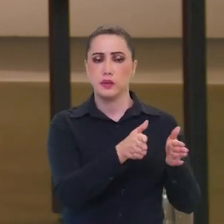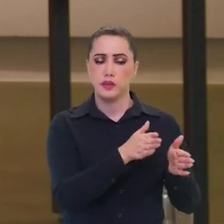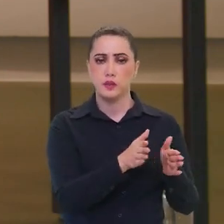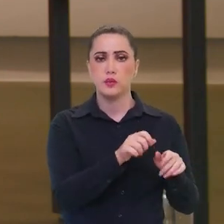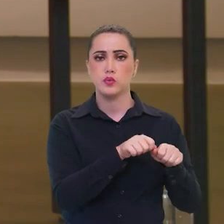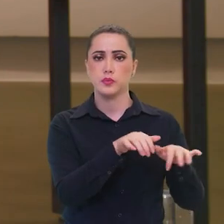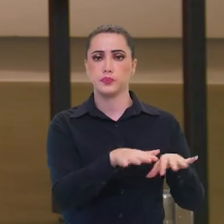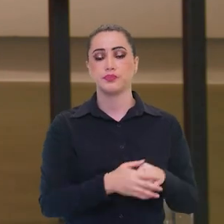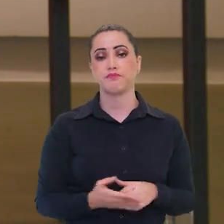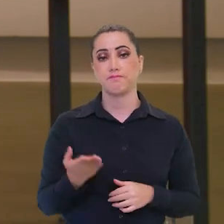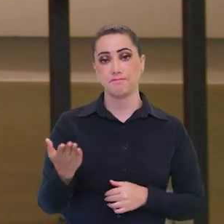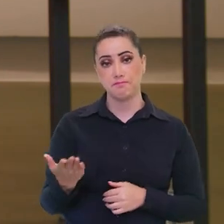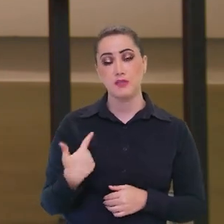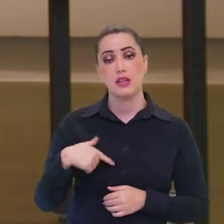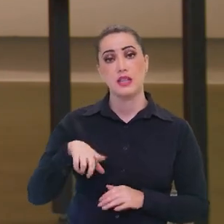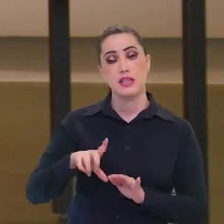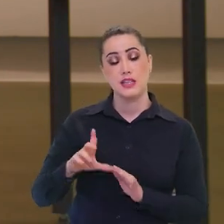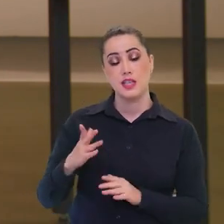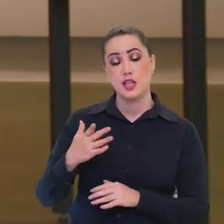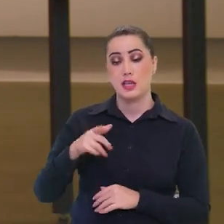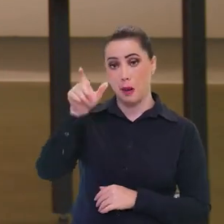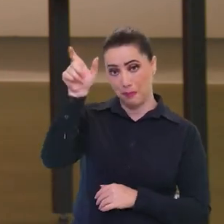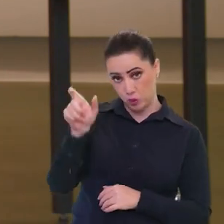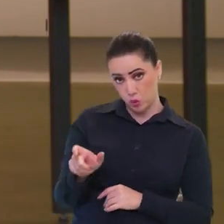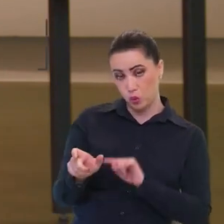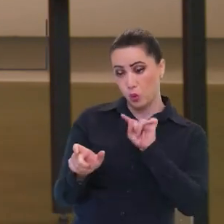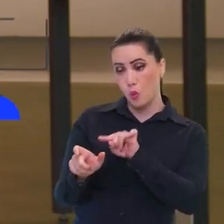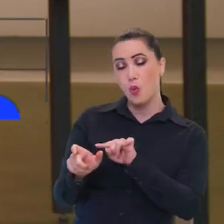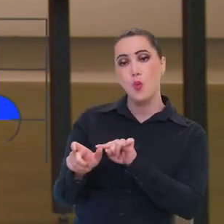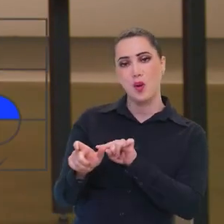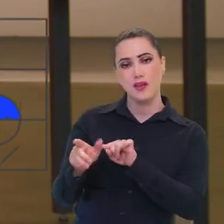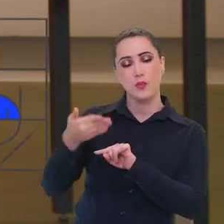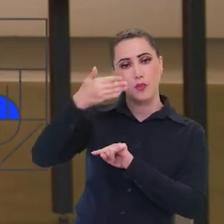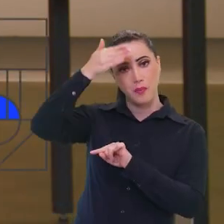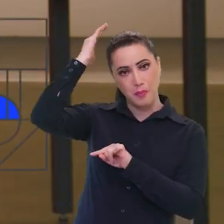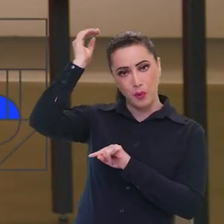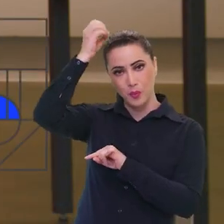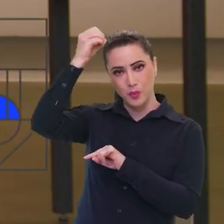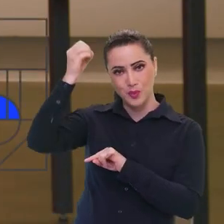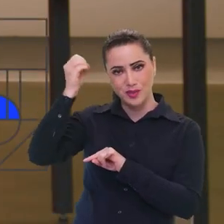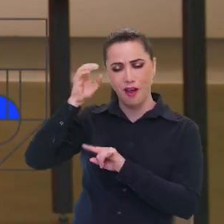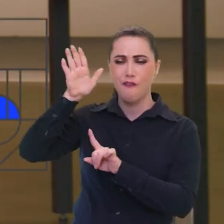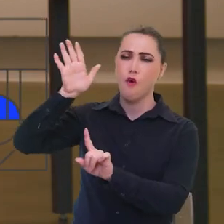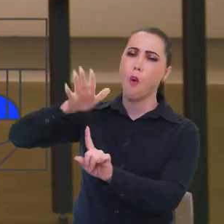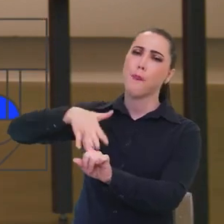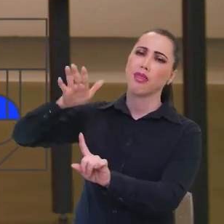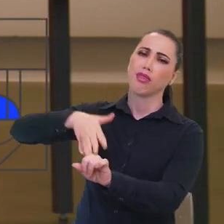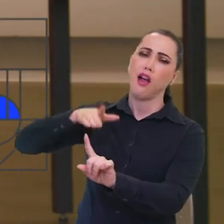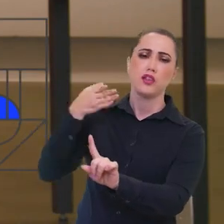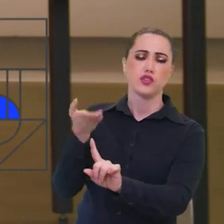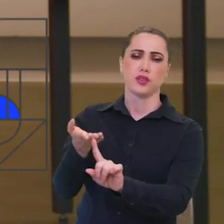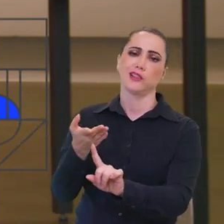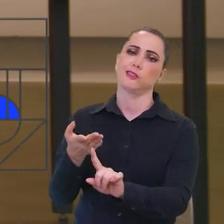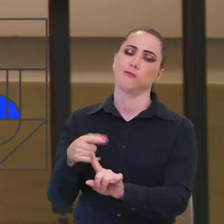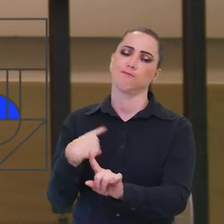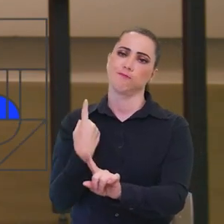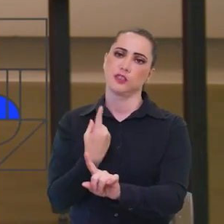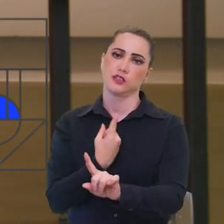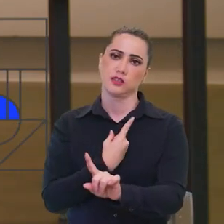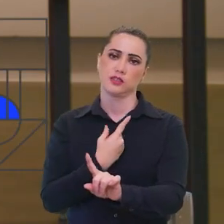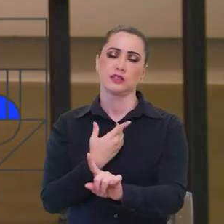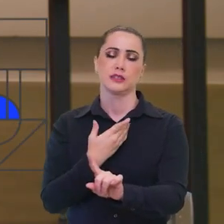e o Paulo Gustavo recebeu essa homenagem, esse grande ator, essa figura incrível que nós perdemos